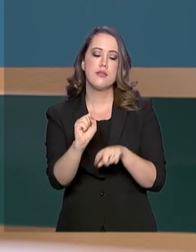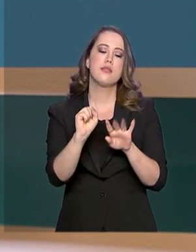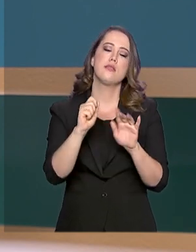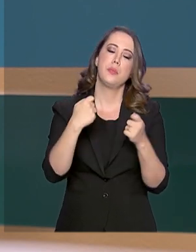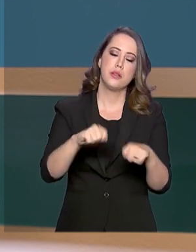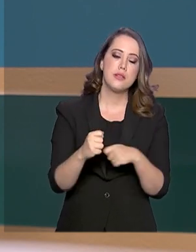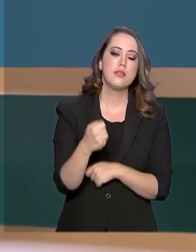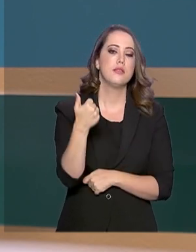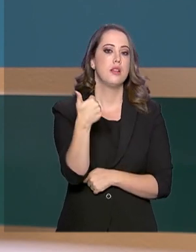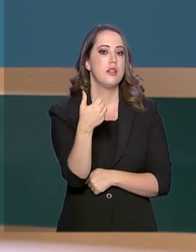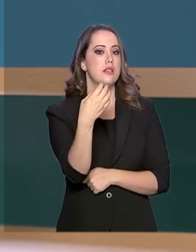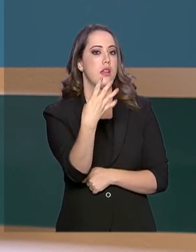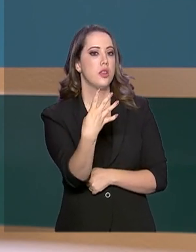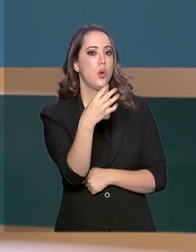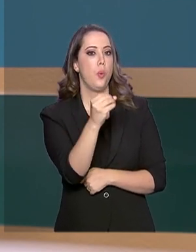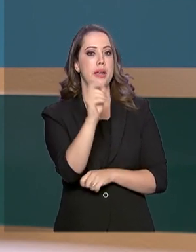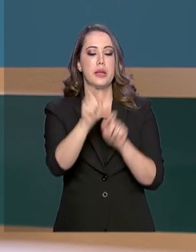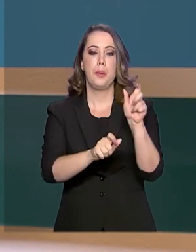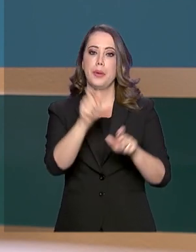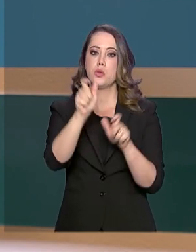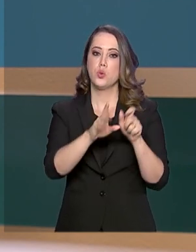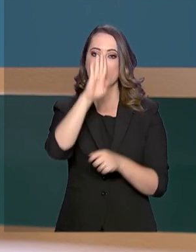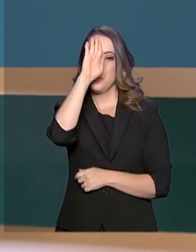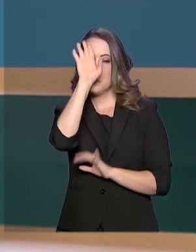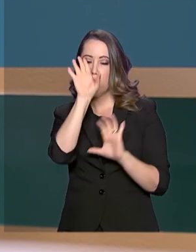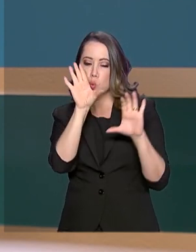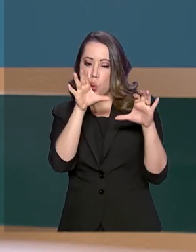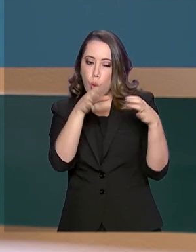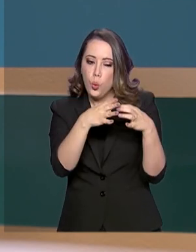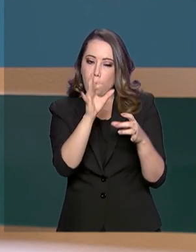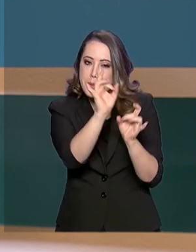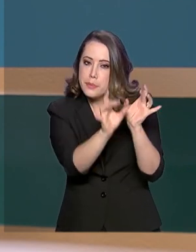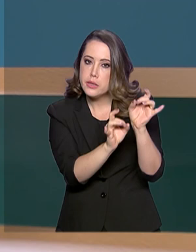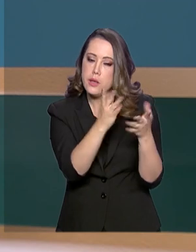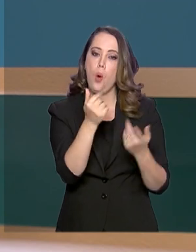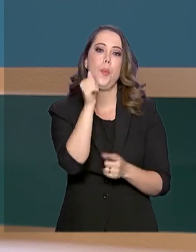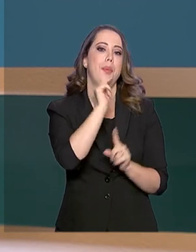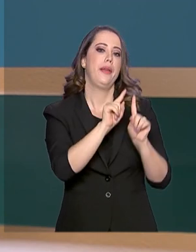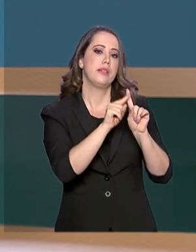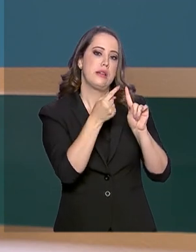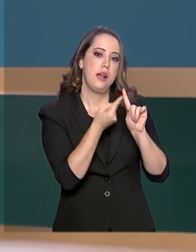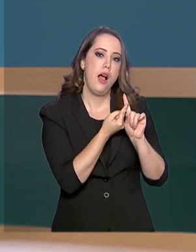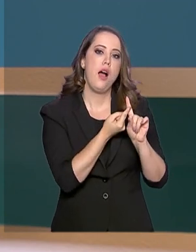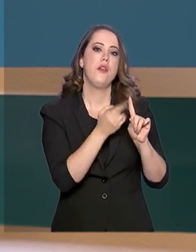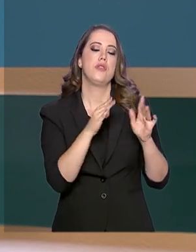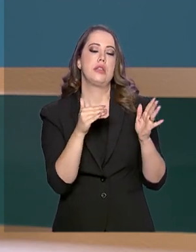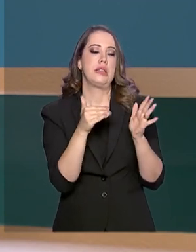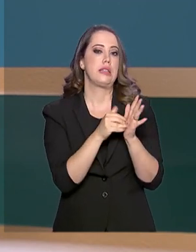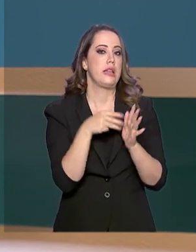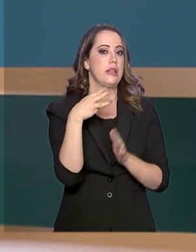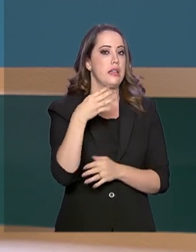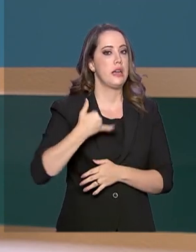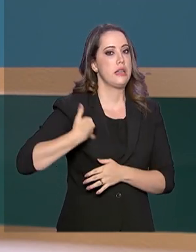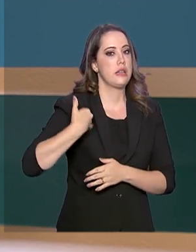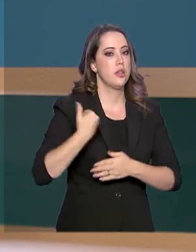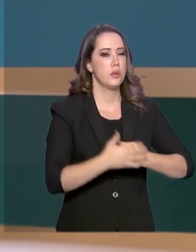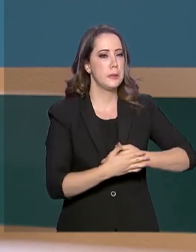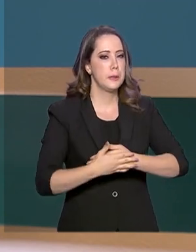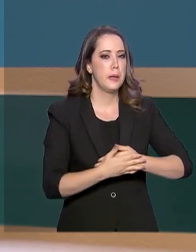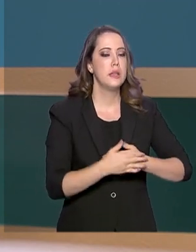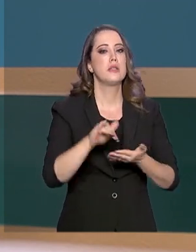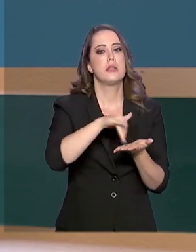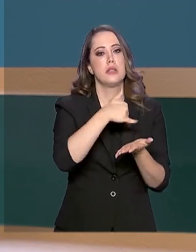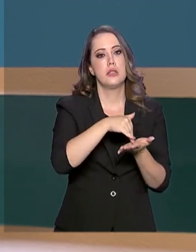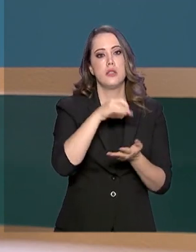no mínimo 140 pessoas do público prioritário do programa, que são gestantes e crianças de até 3 anos inscritas no